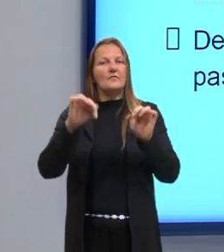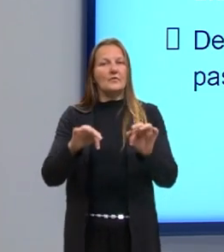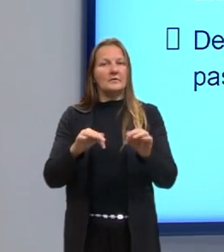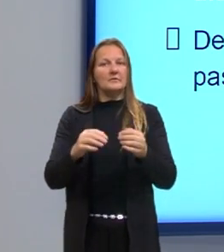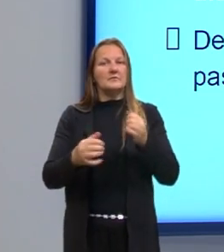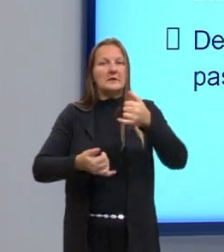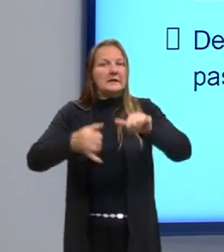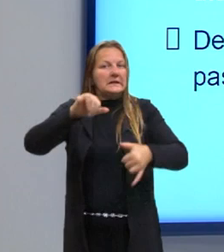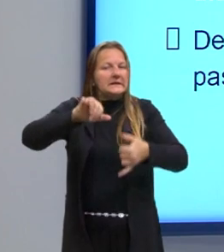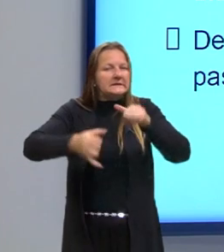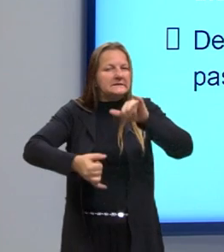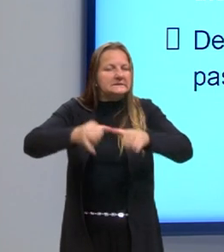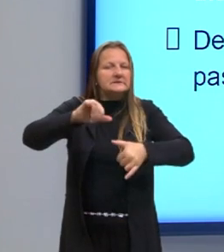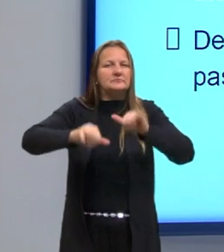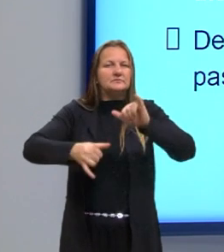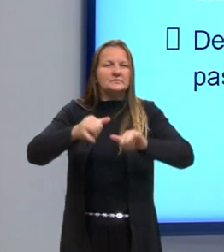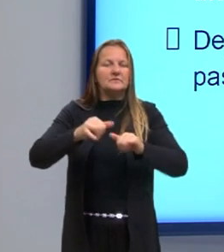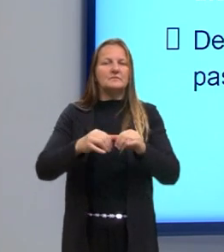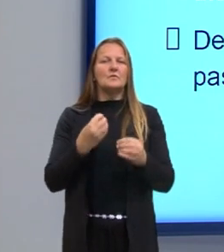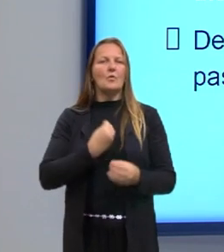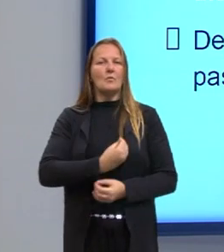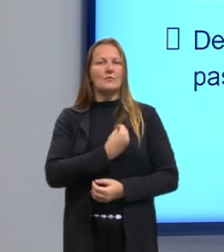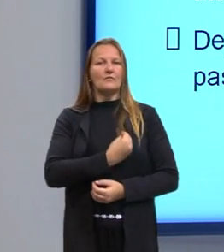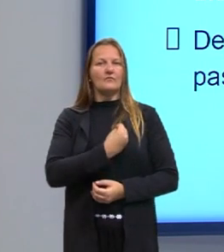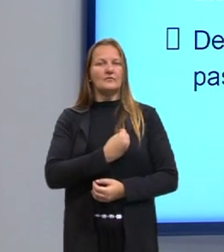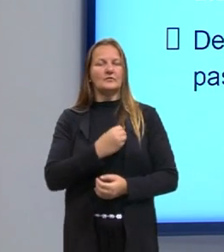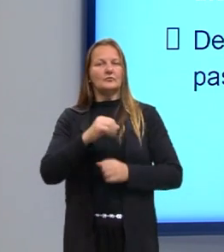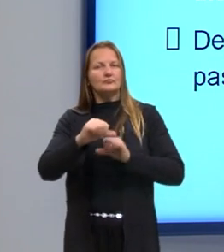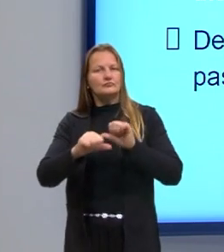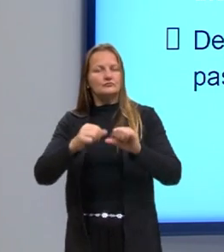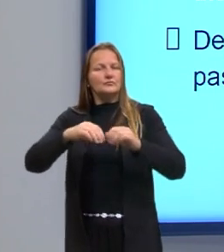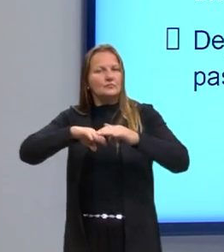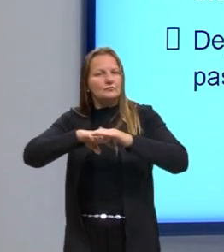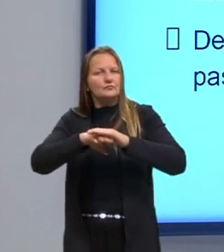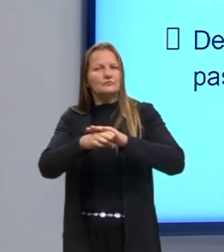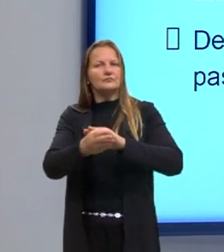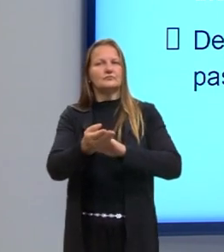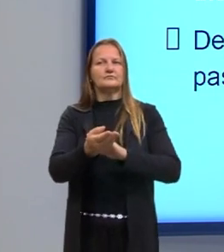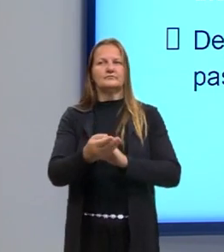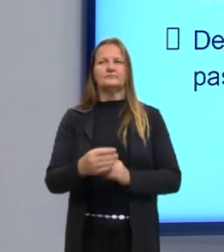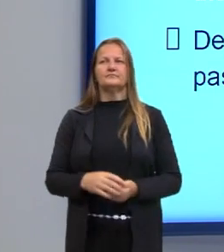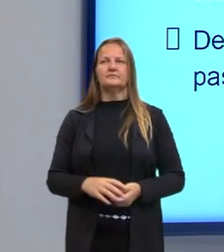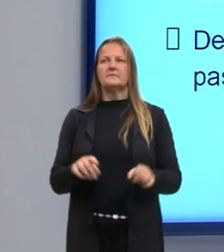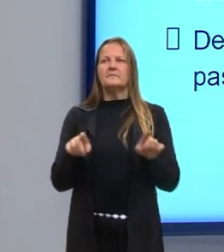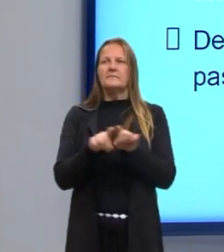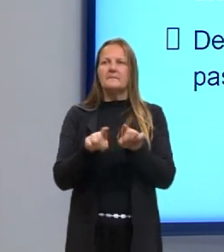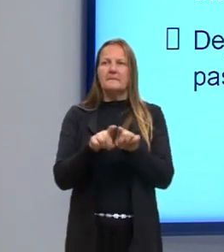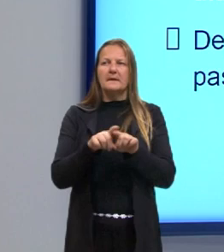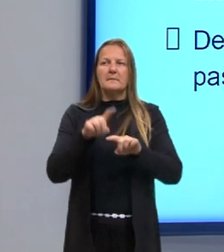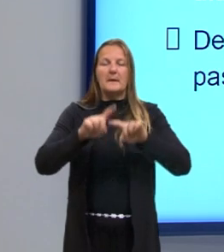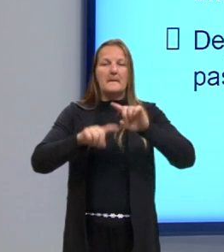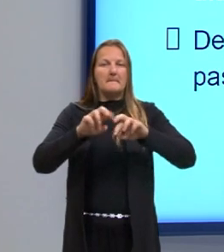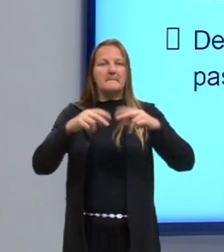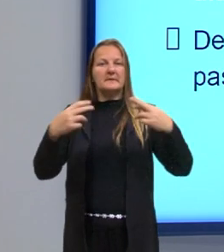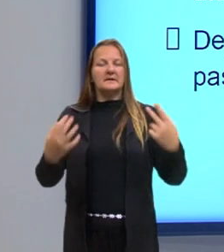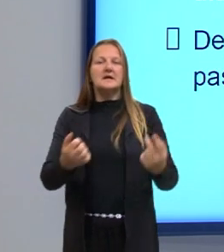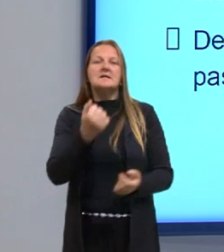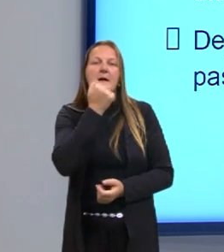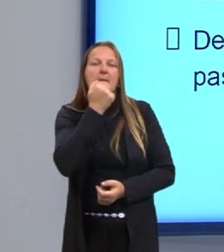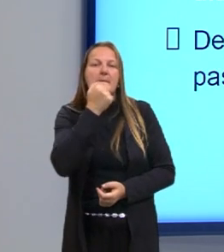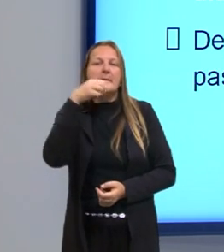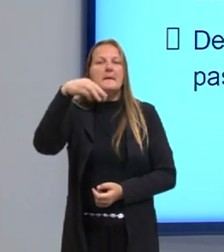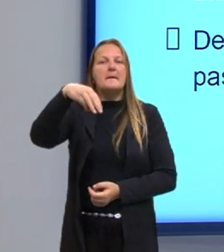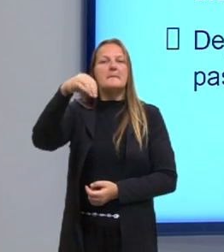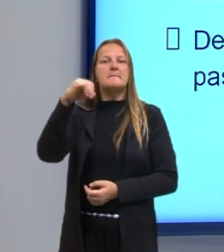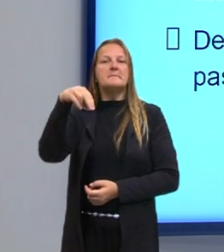são bem importantes esses organismos nessa passagem aí. E os depósitos do fósforo, nós encontramos em minerais de